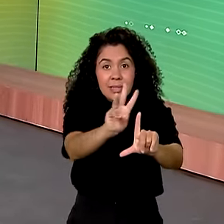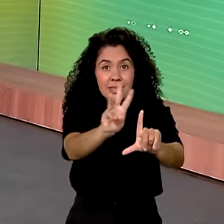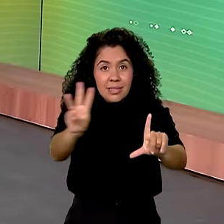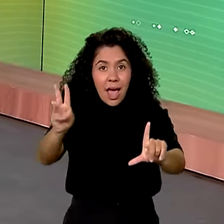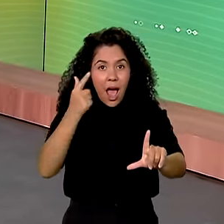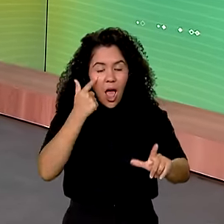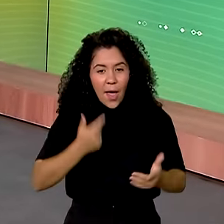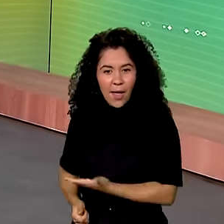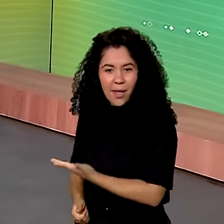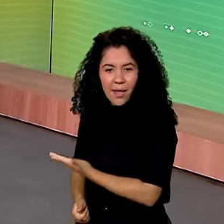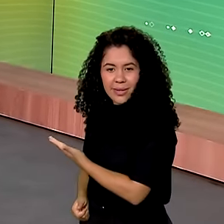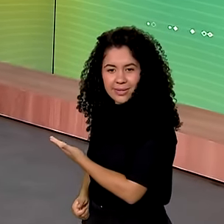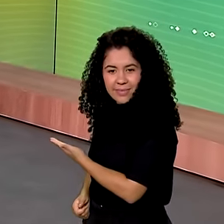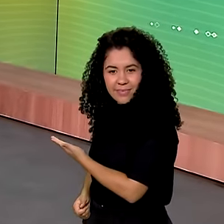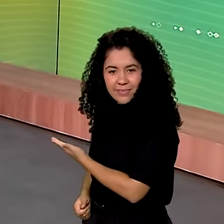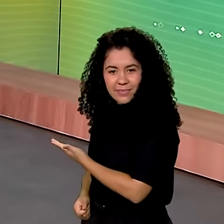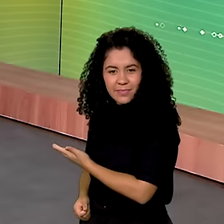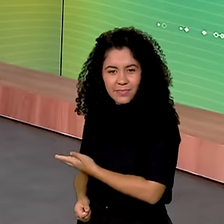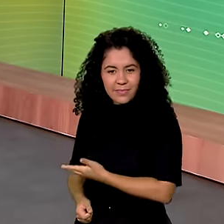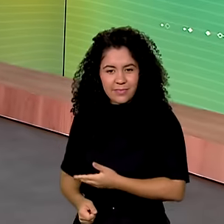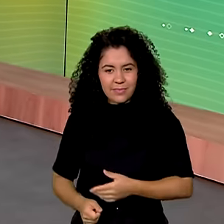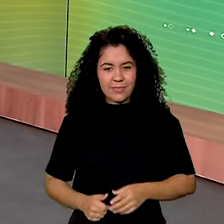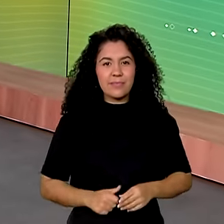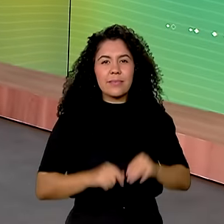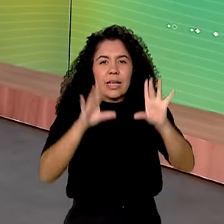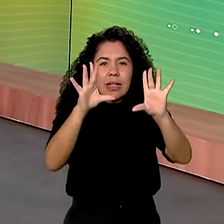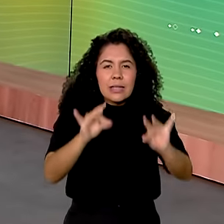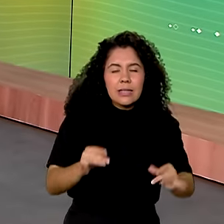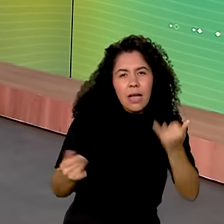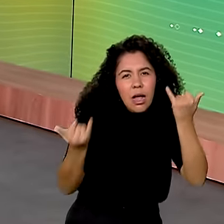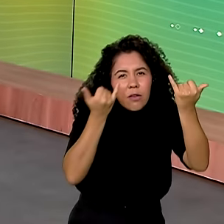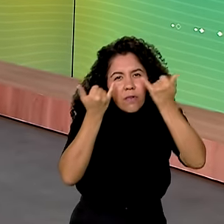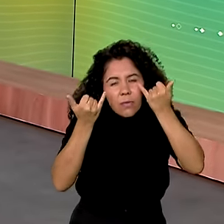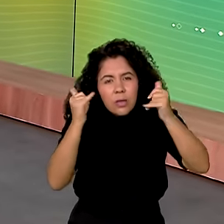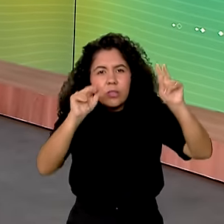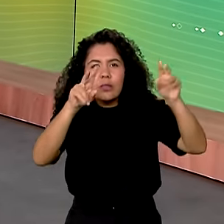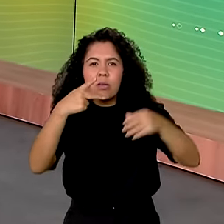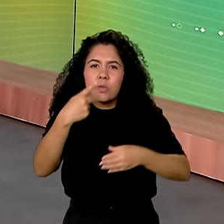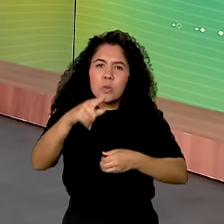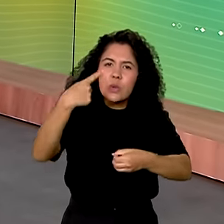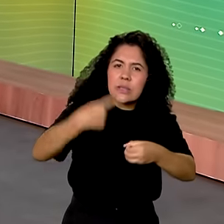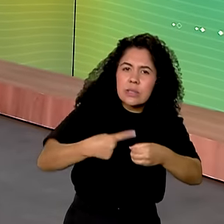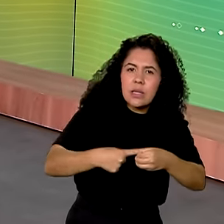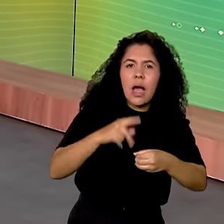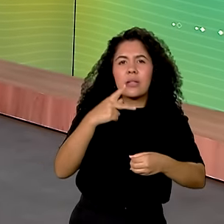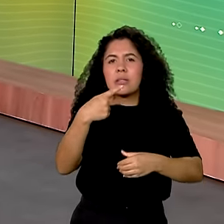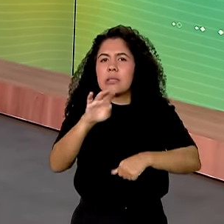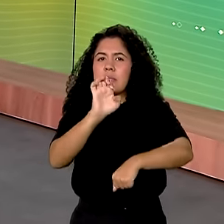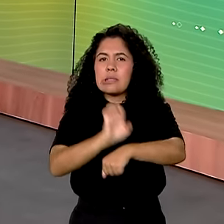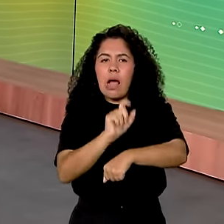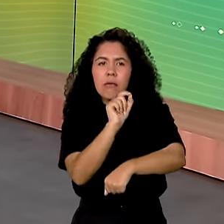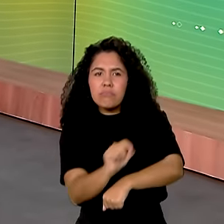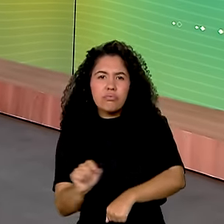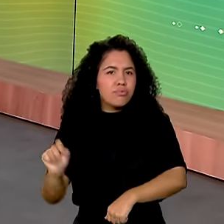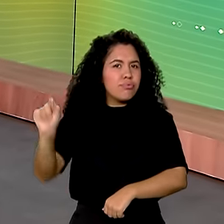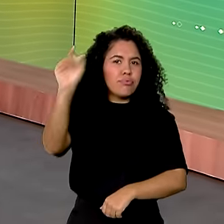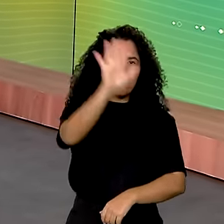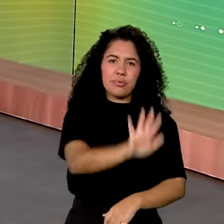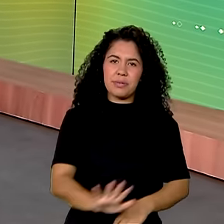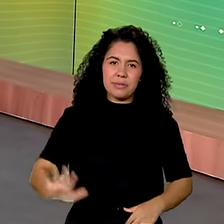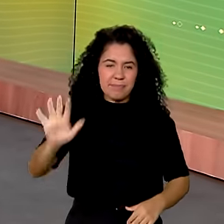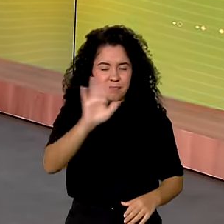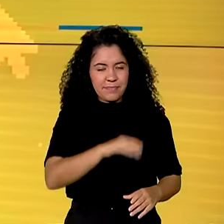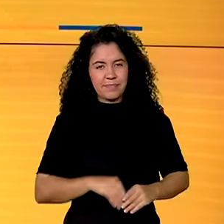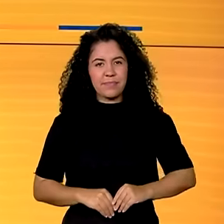.br, comunica.br, para saber mais sobre o seu município ou alguma outra cidade ou região do país.